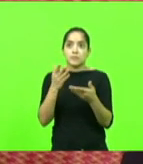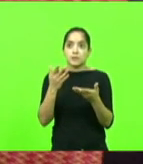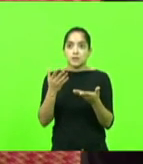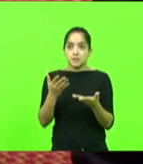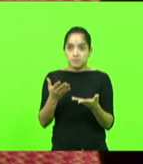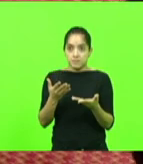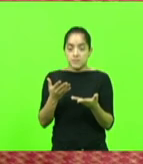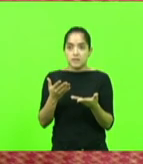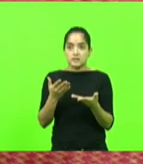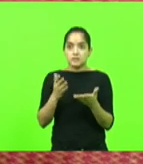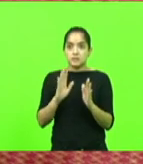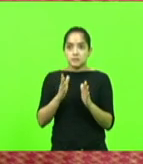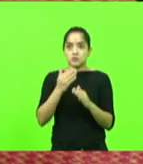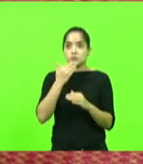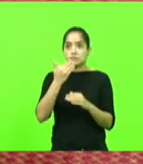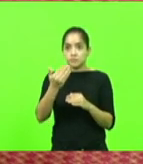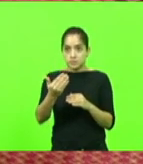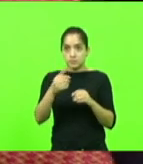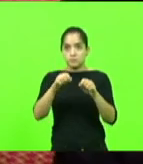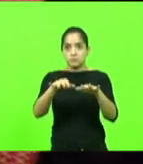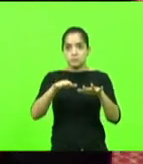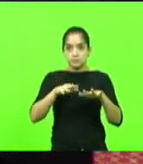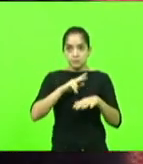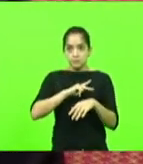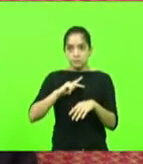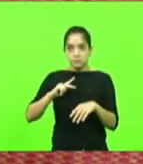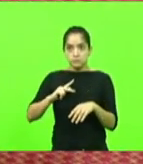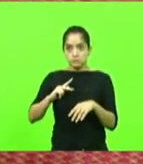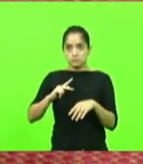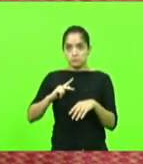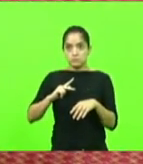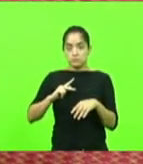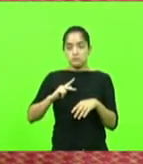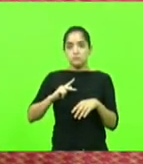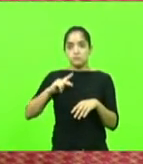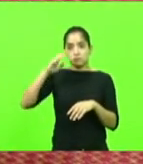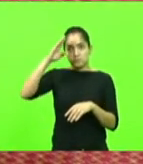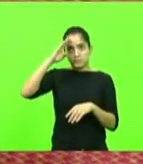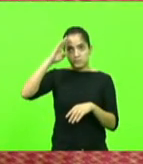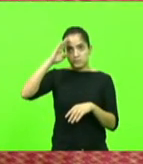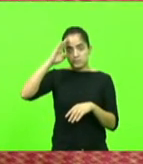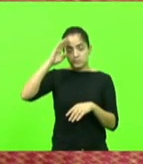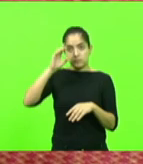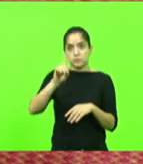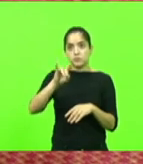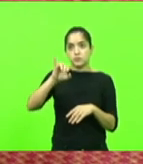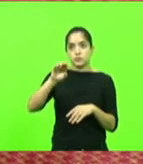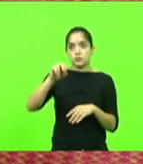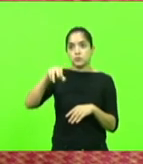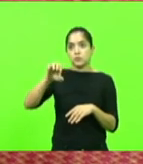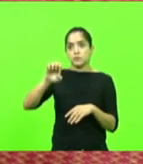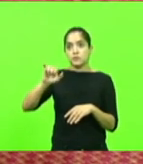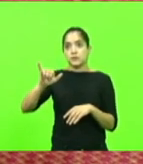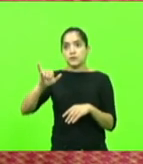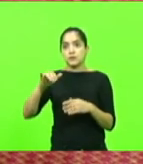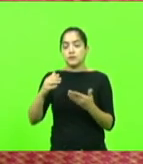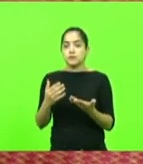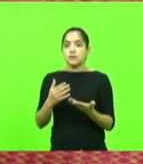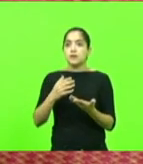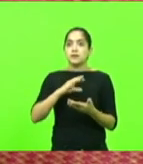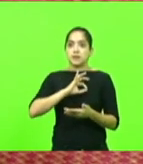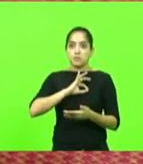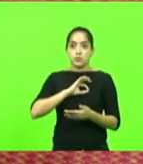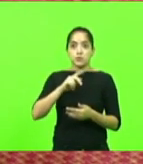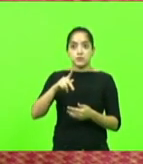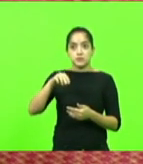já solicitei audiência ao Coronel Joné, comandante da Polícia Militar. Então, logo